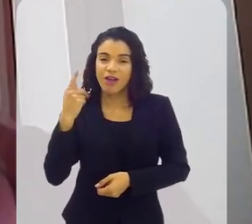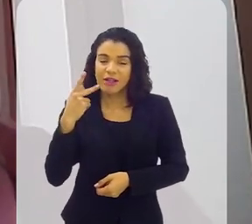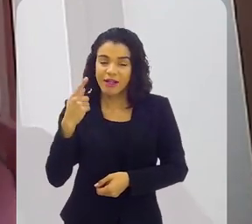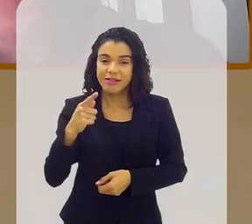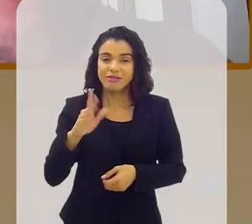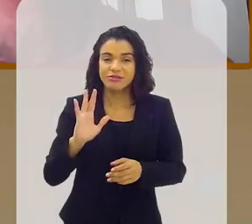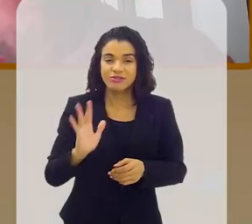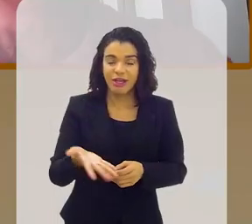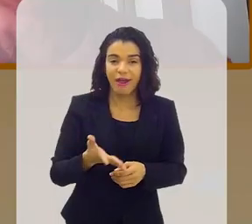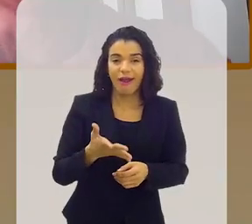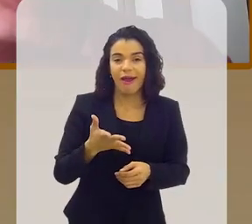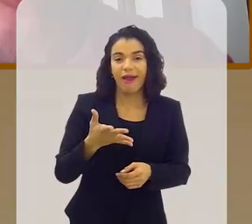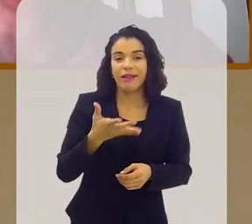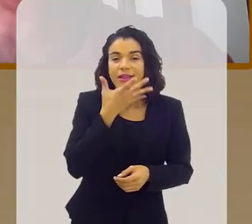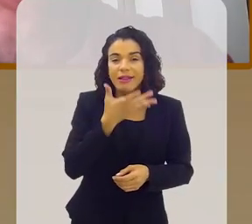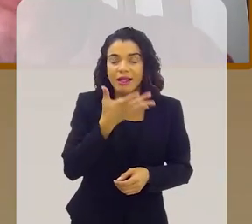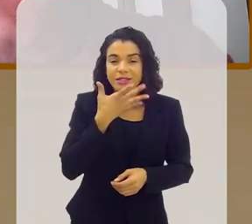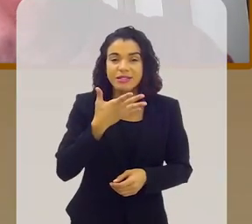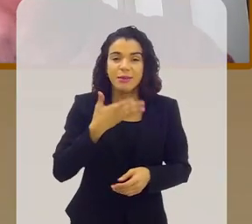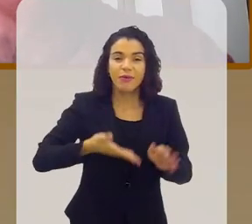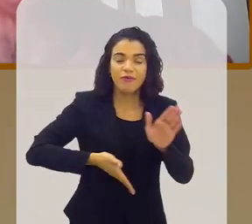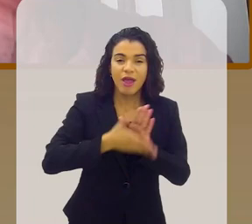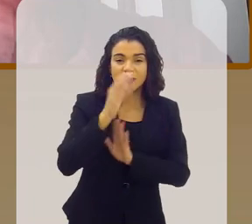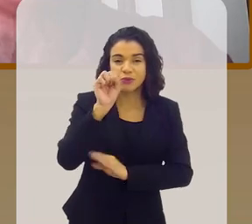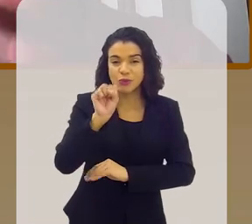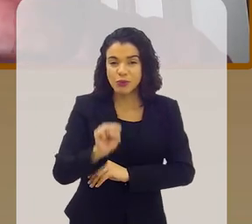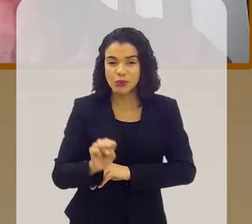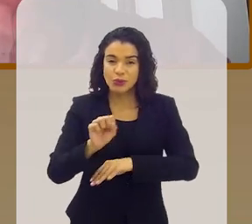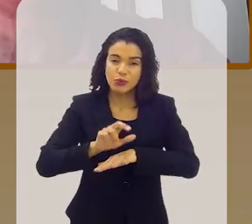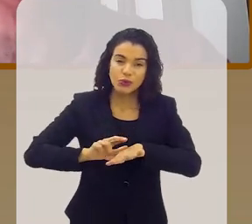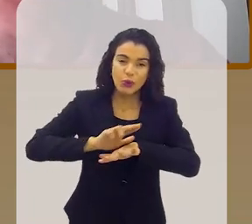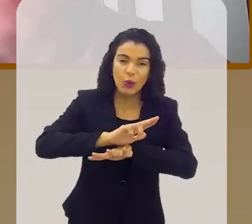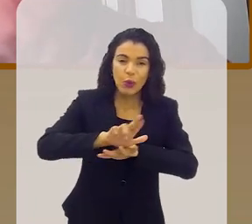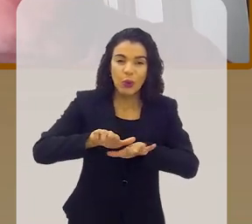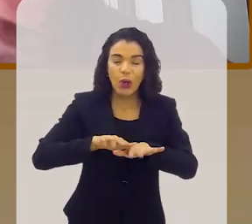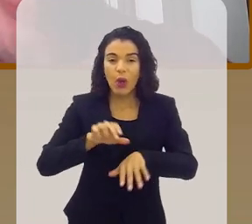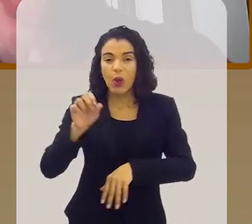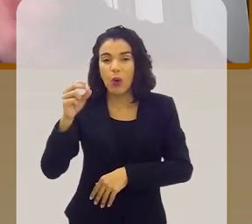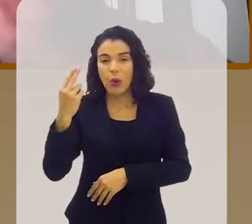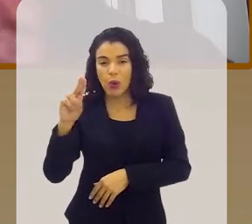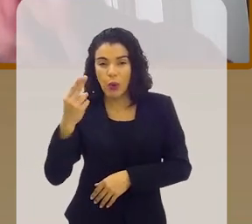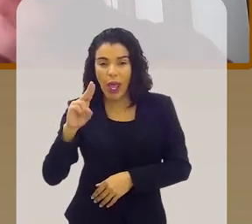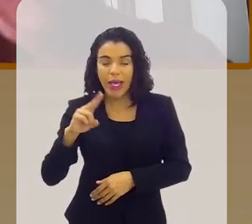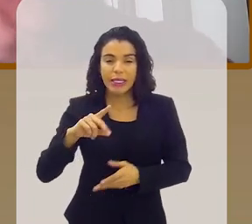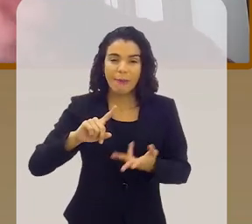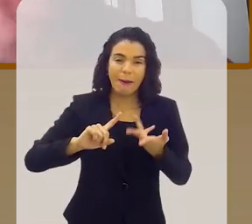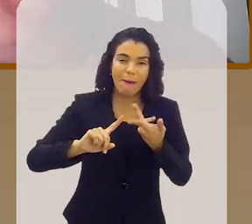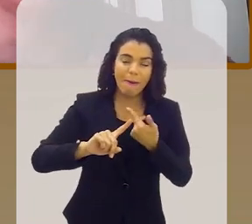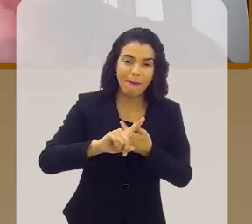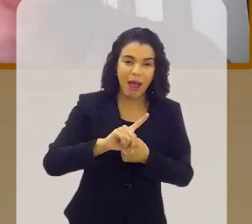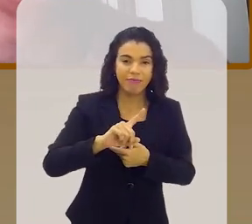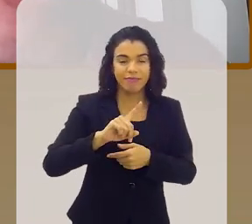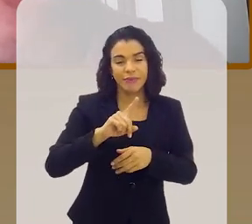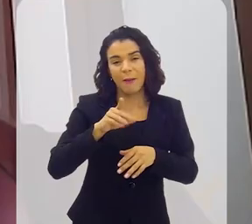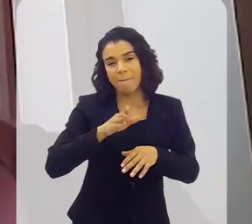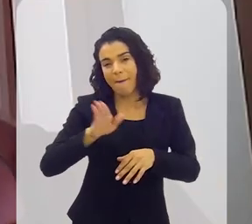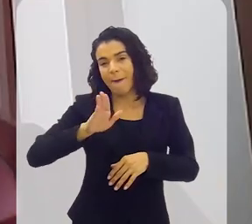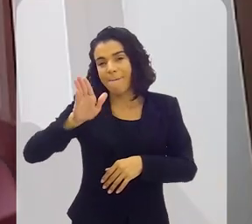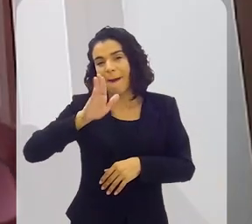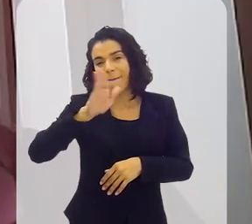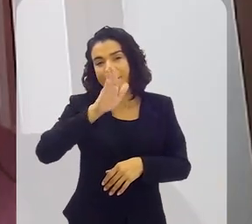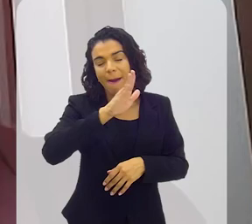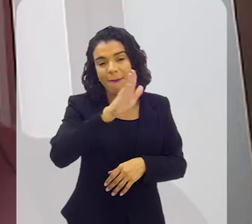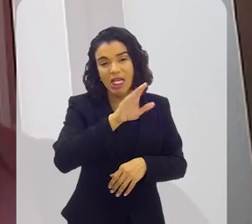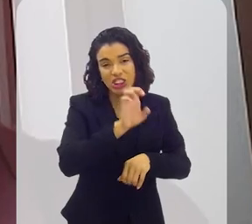Fortaleza. Final do ano eu estou no Sul, com várias cidades. Uruguaiana e outras cidades que estão chegando pela agenda.